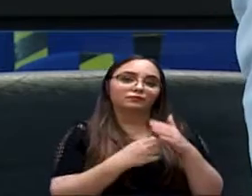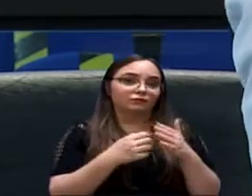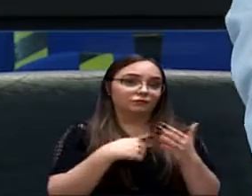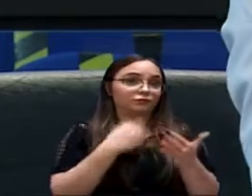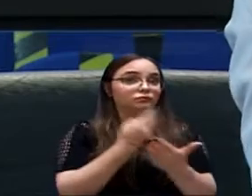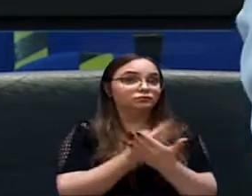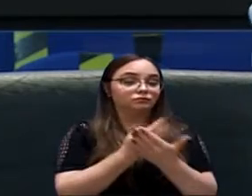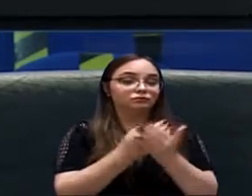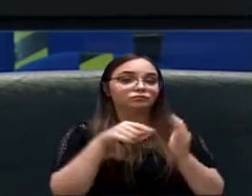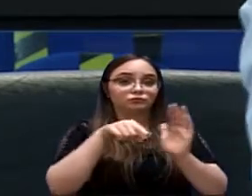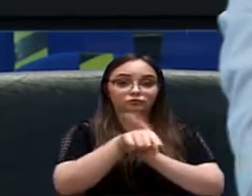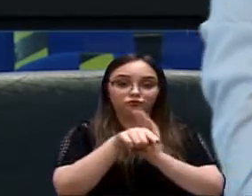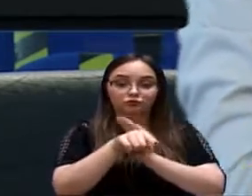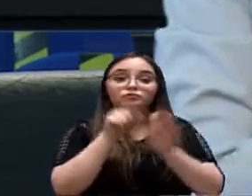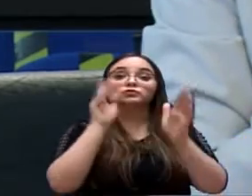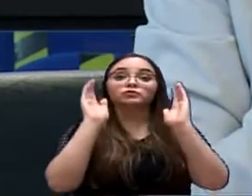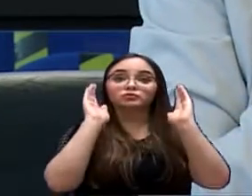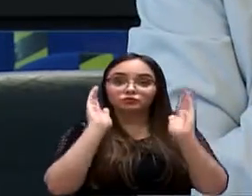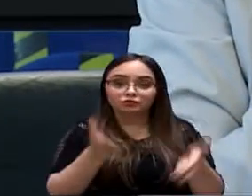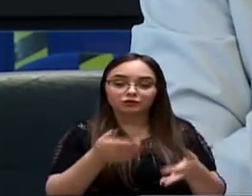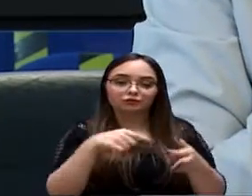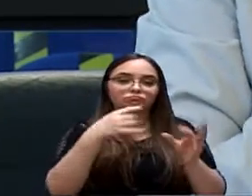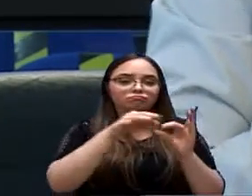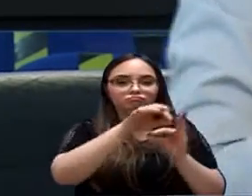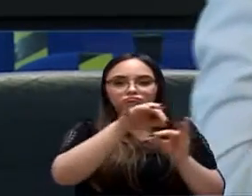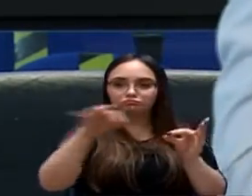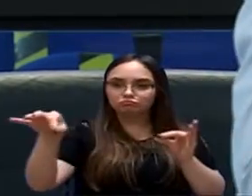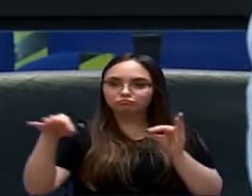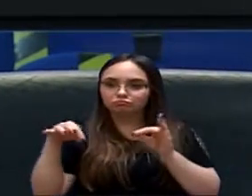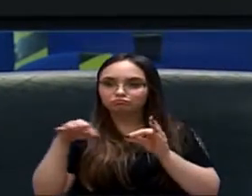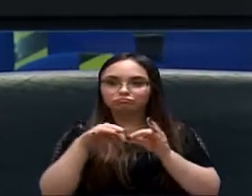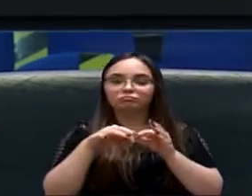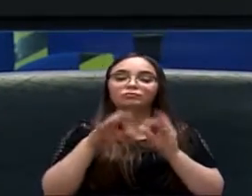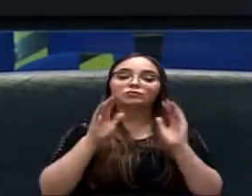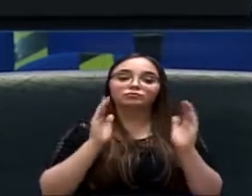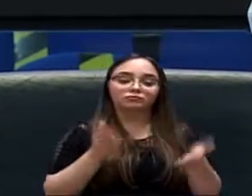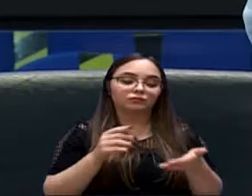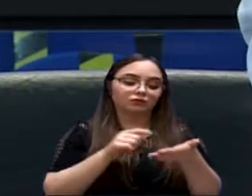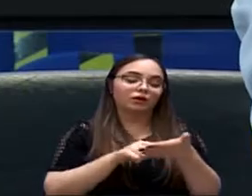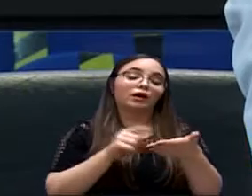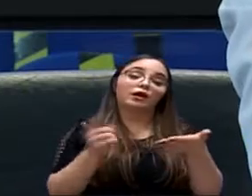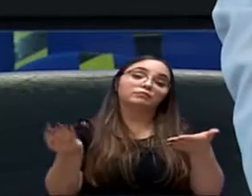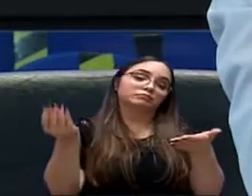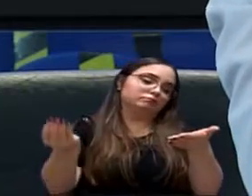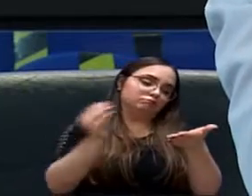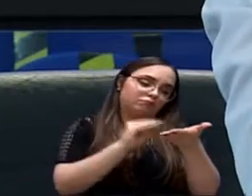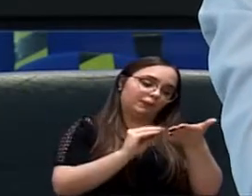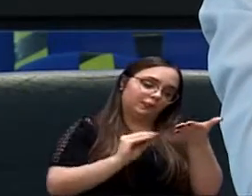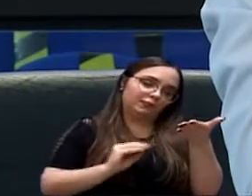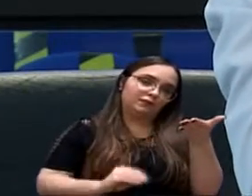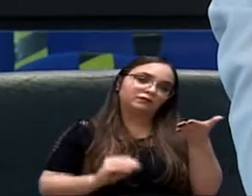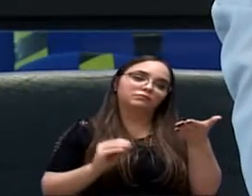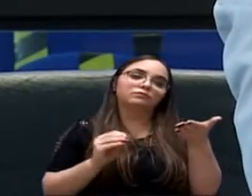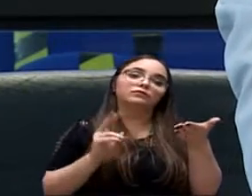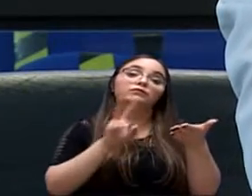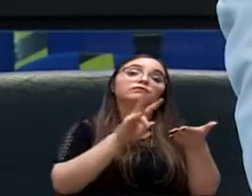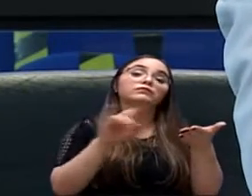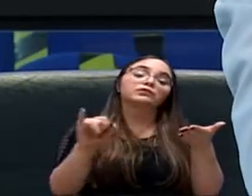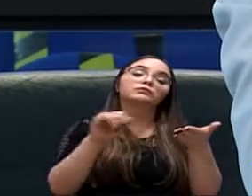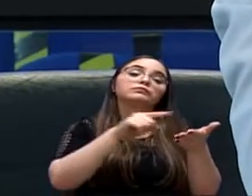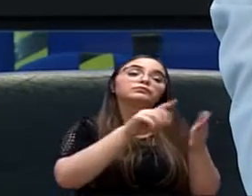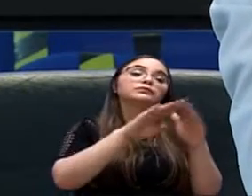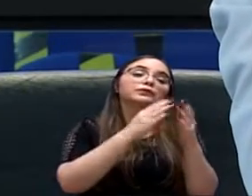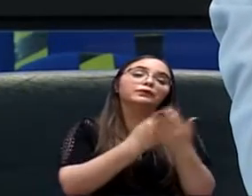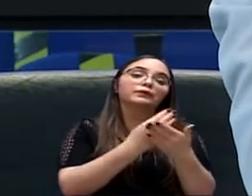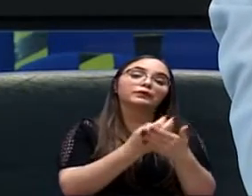estudei, fiz o estudo do relatório e depois as medidas. Vai impactar tanto. Aí, os impactos gerados pelo